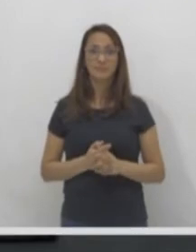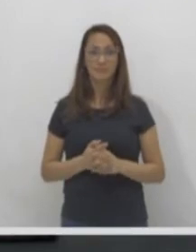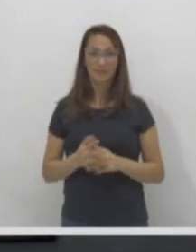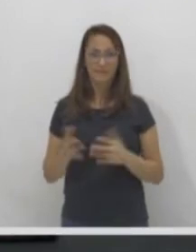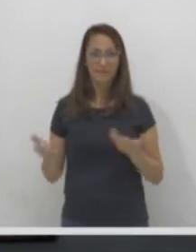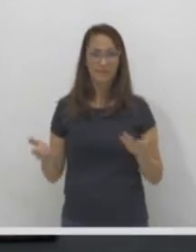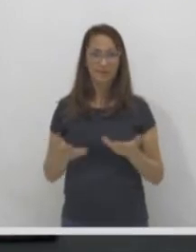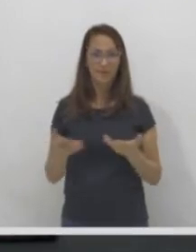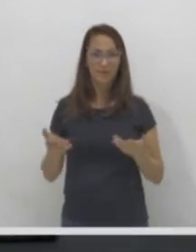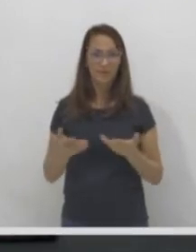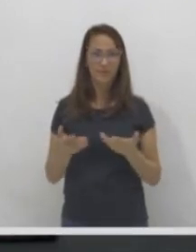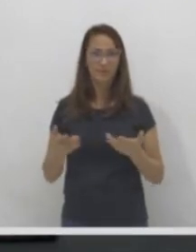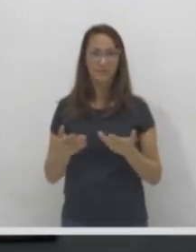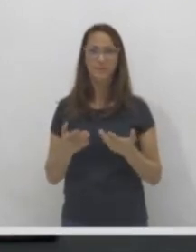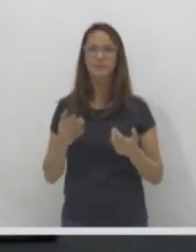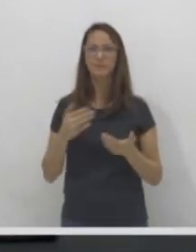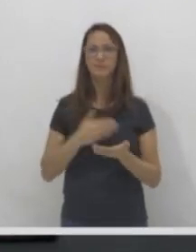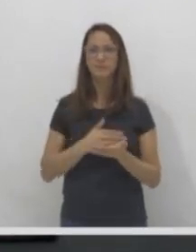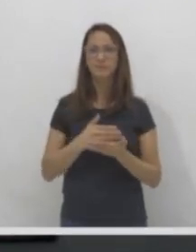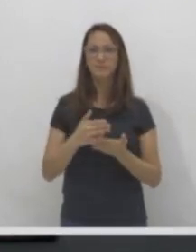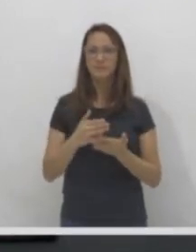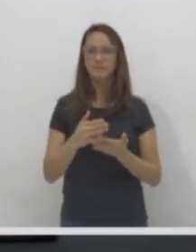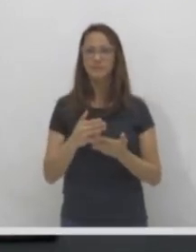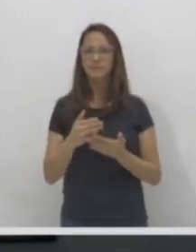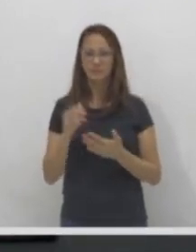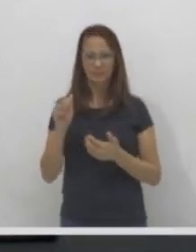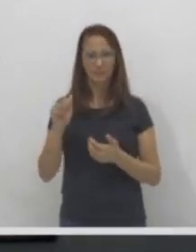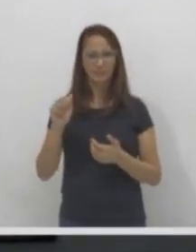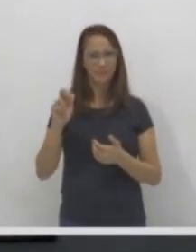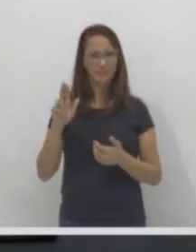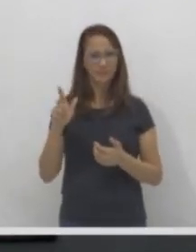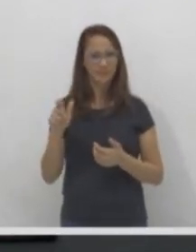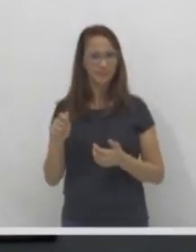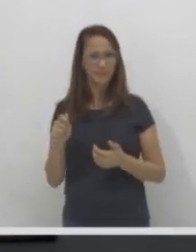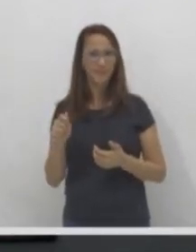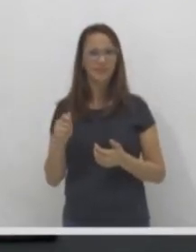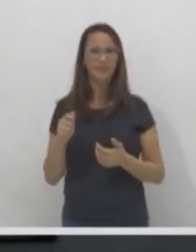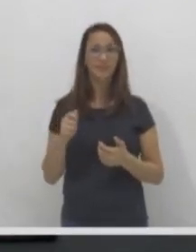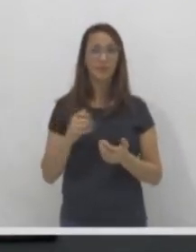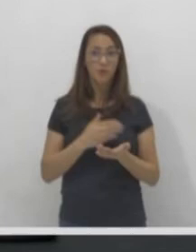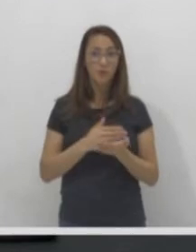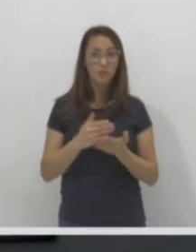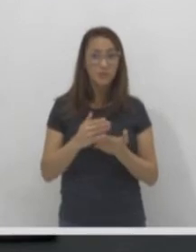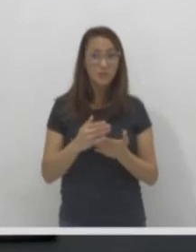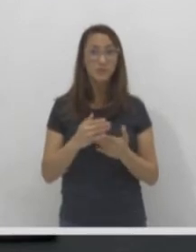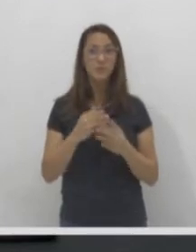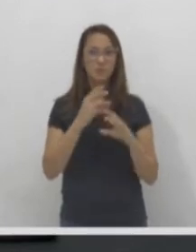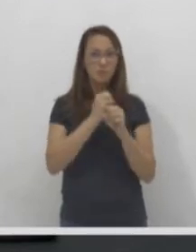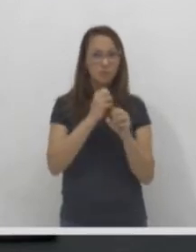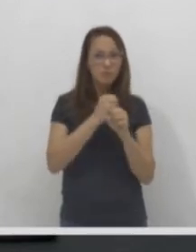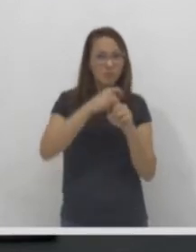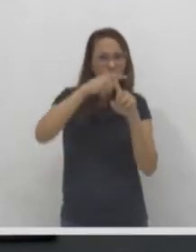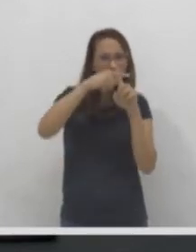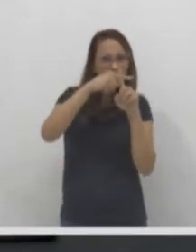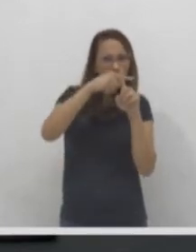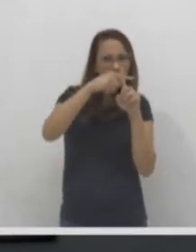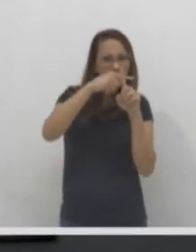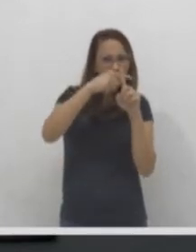lembra que quando nós começamos as aulas, eu comecei com a continha de mais? Que era a cruz, né?